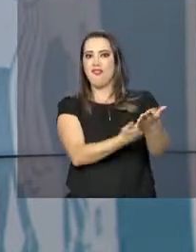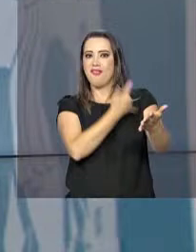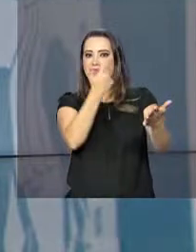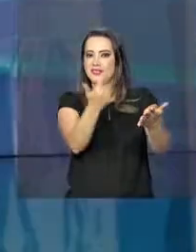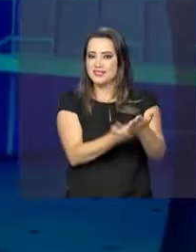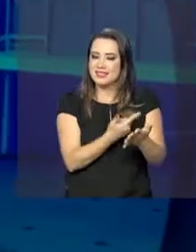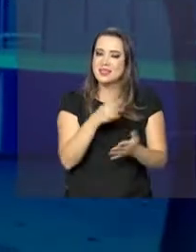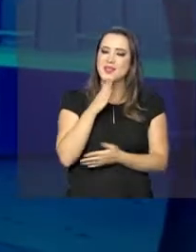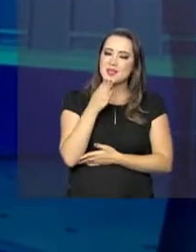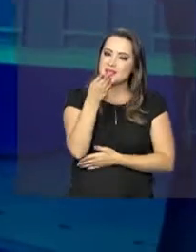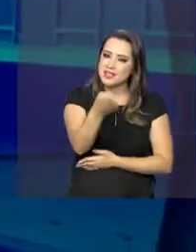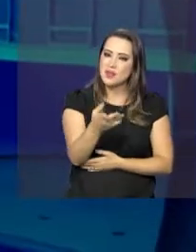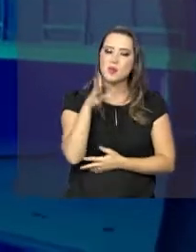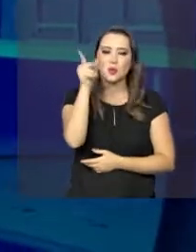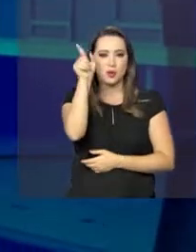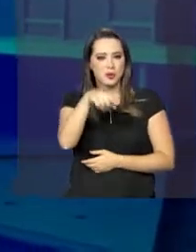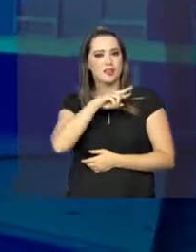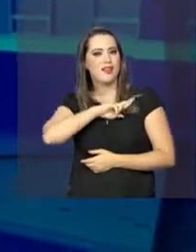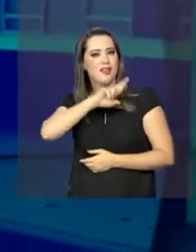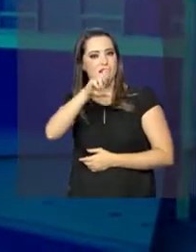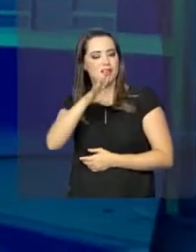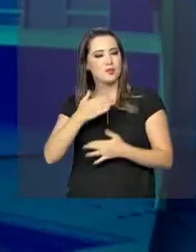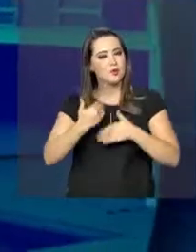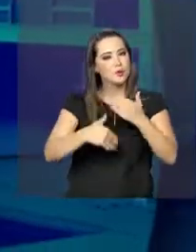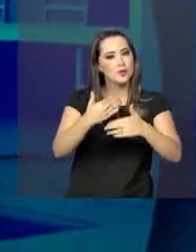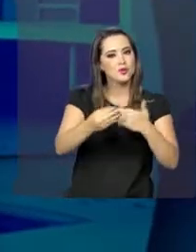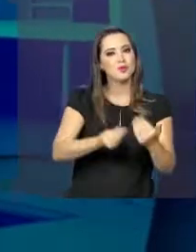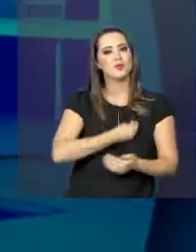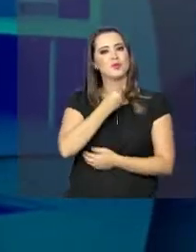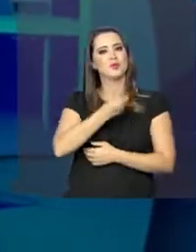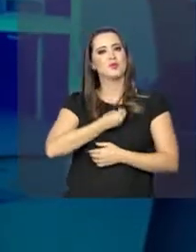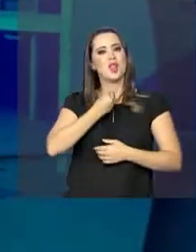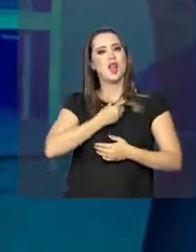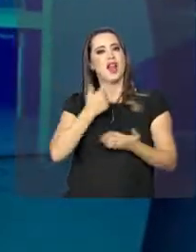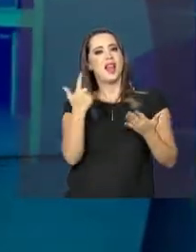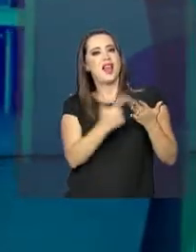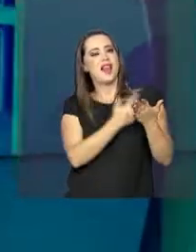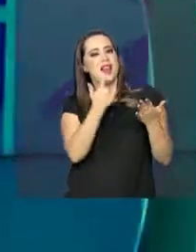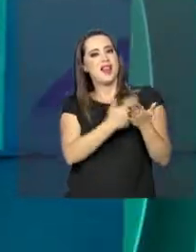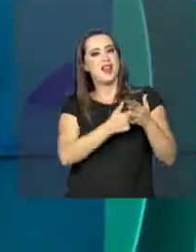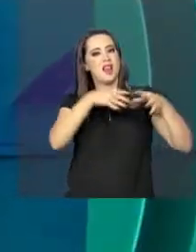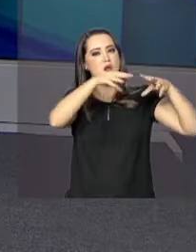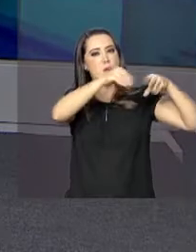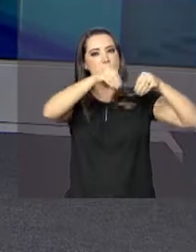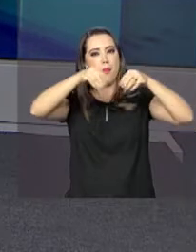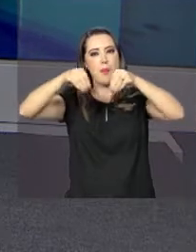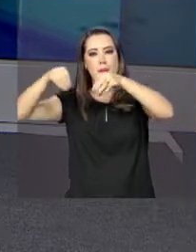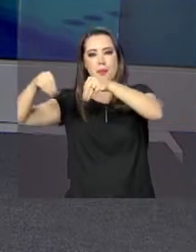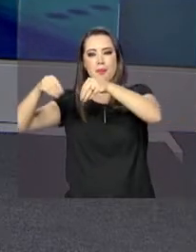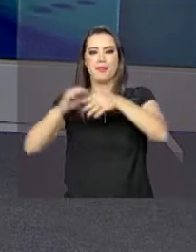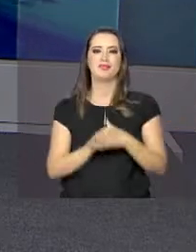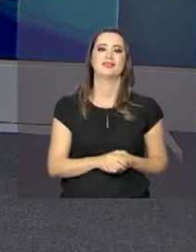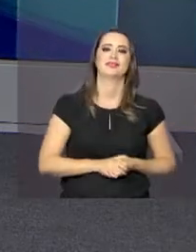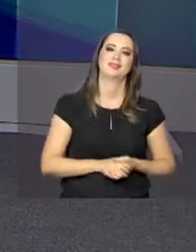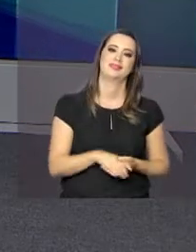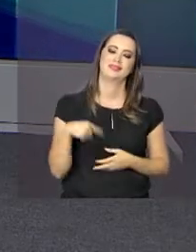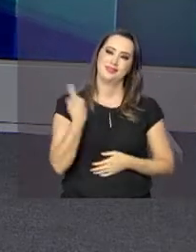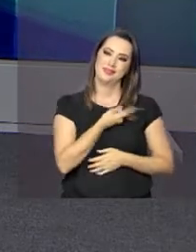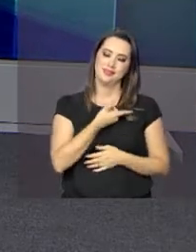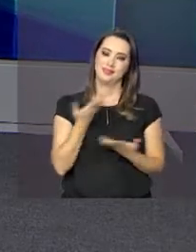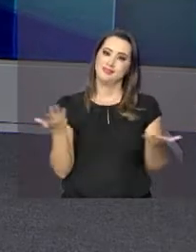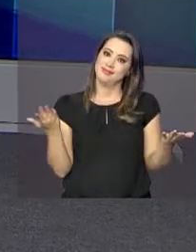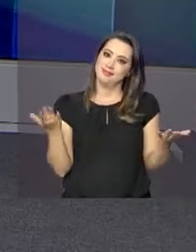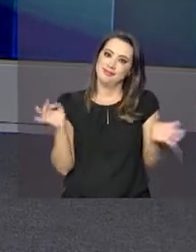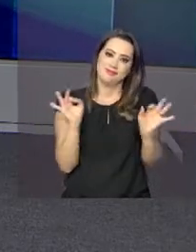reconhecimento. Todos eles são responsáveis por manter viva a literatura de Cordel. E nós ficamos por aqui. Mas